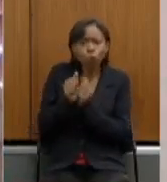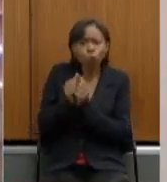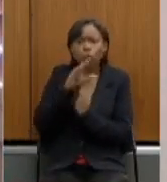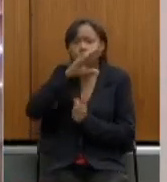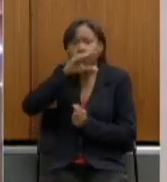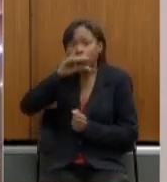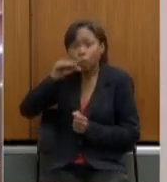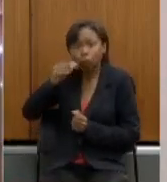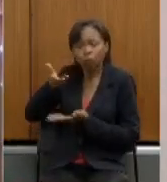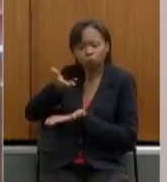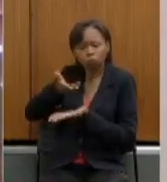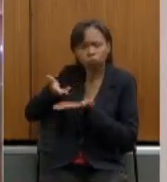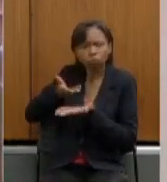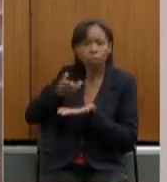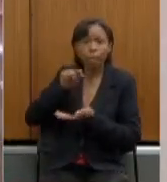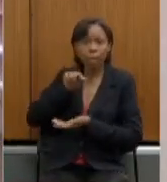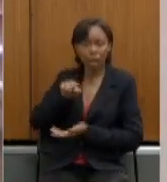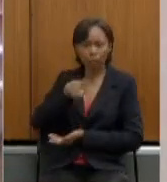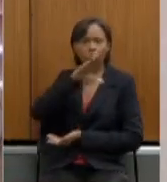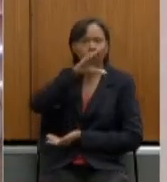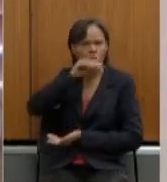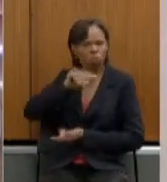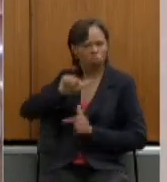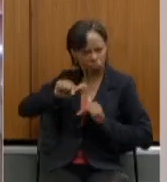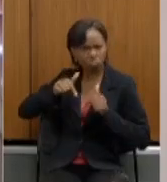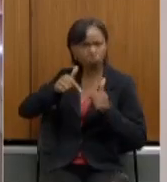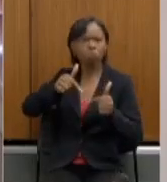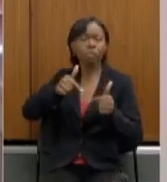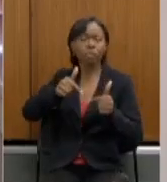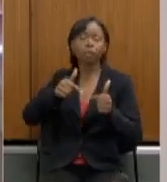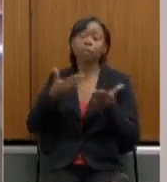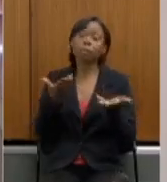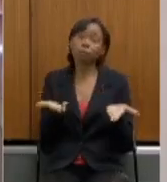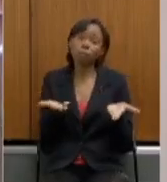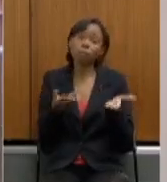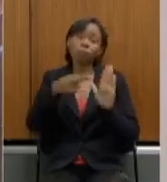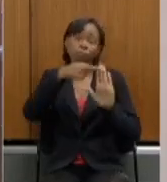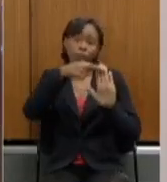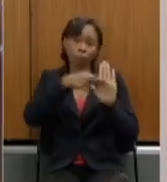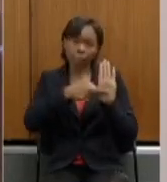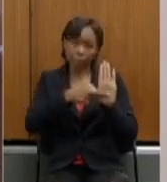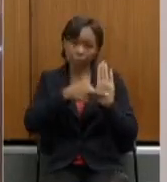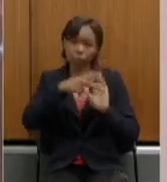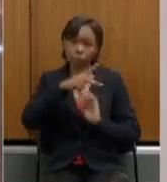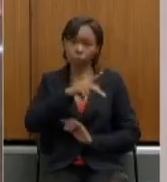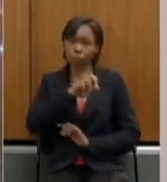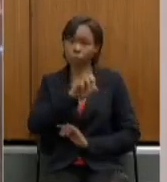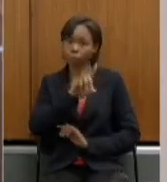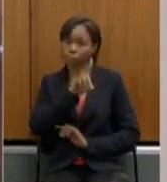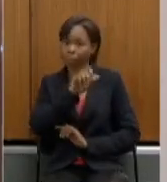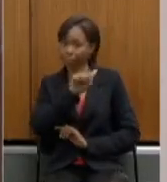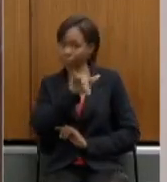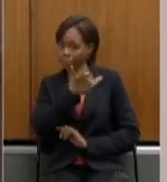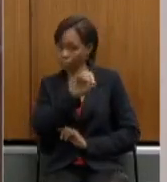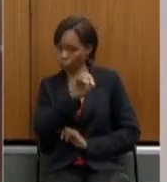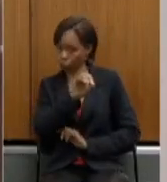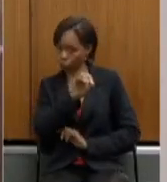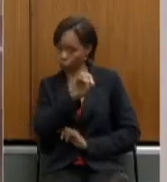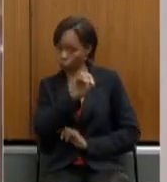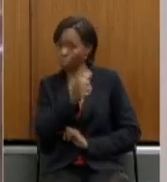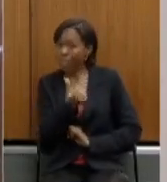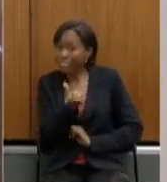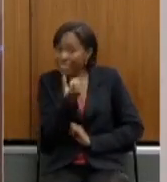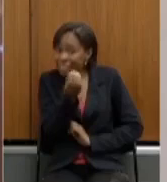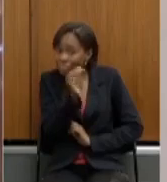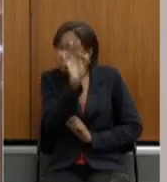os servidores foram muito atuantes em relação a isso então a regra do pedágio ficou então de 60% do tempo que falta